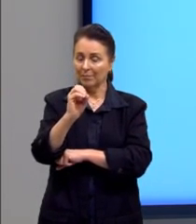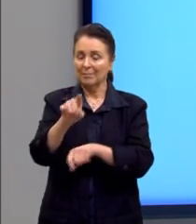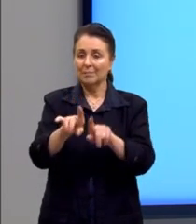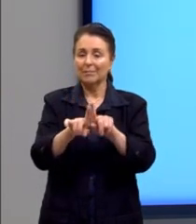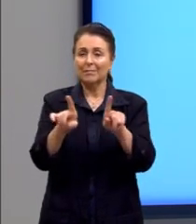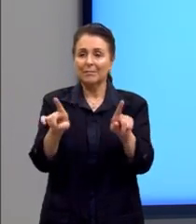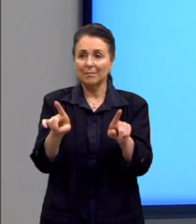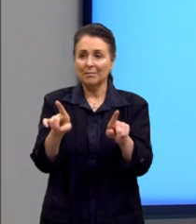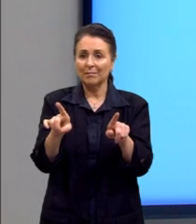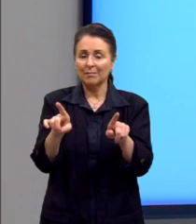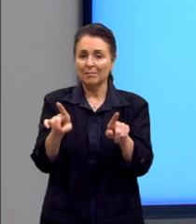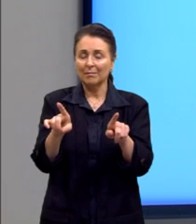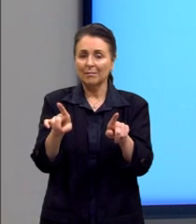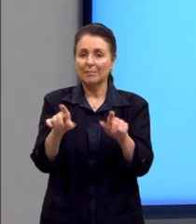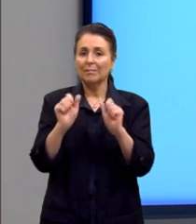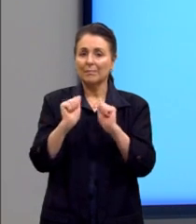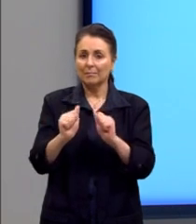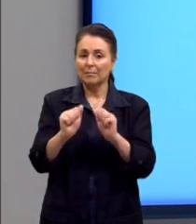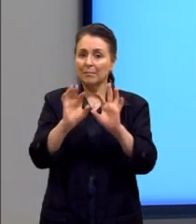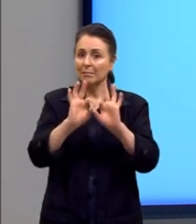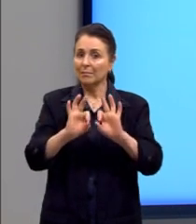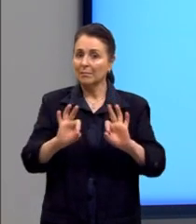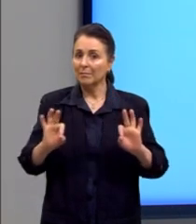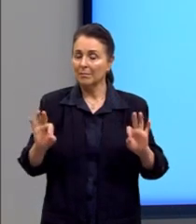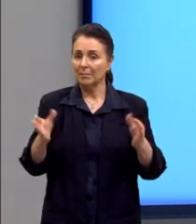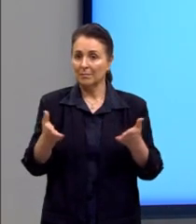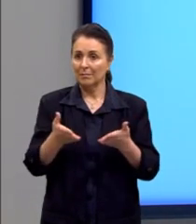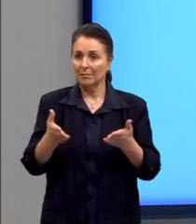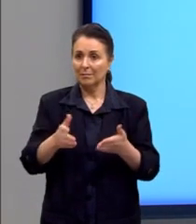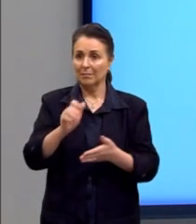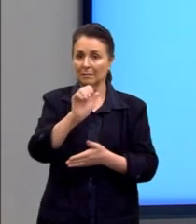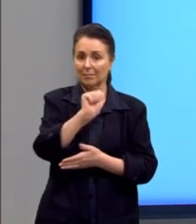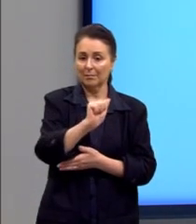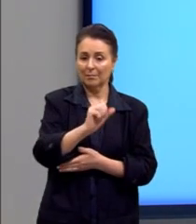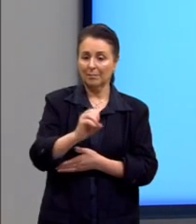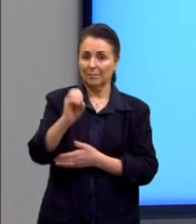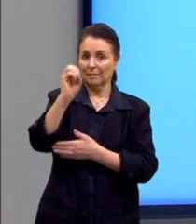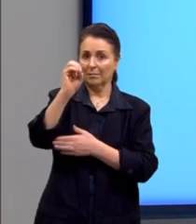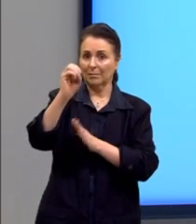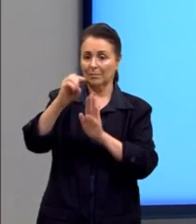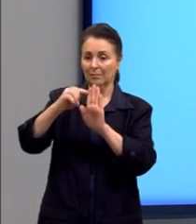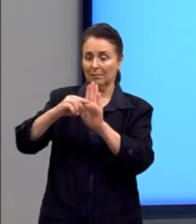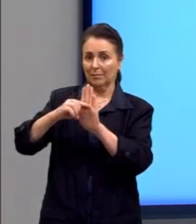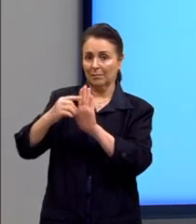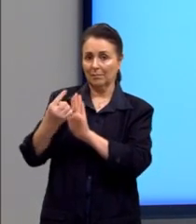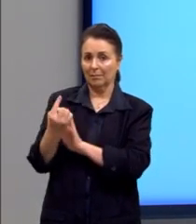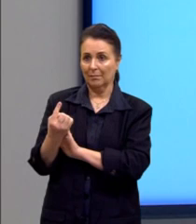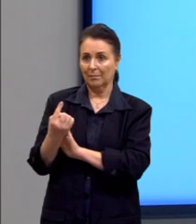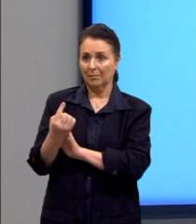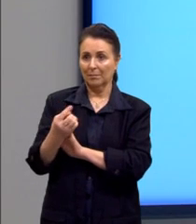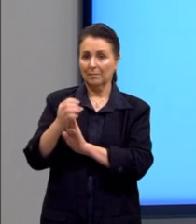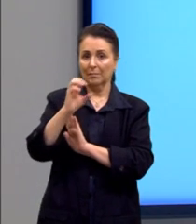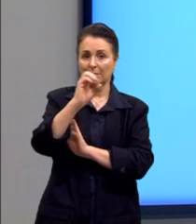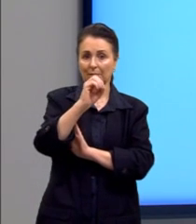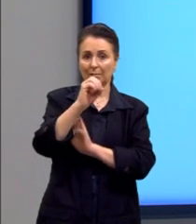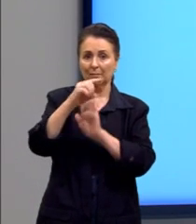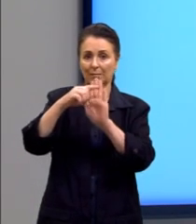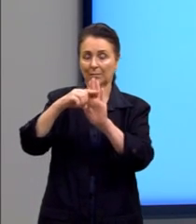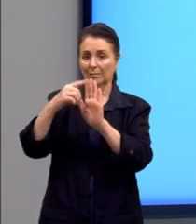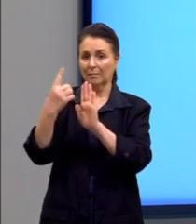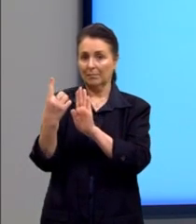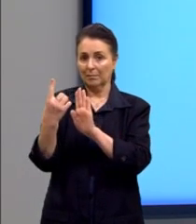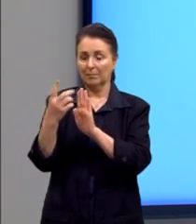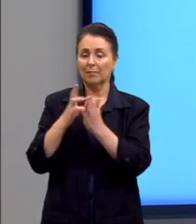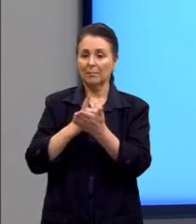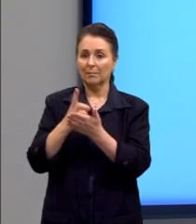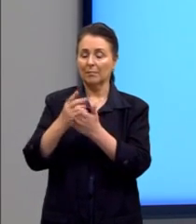Mas, aqui ainda podemos simplificar. A elevado a 0, menos 1? Bom, 0 menos 1 continua